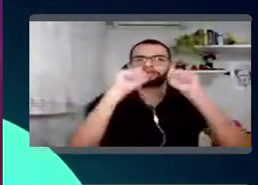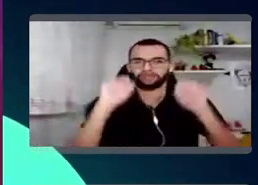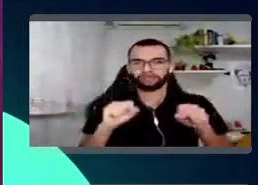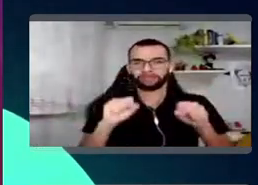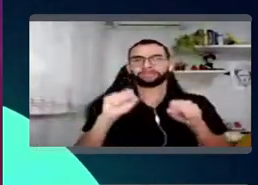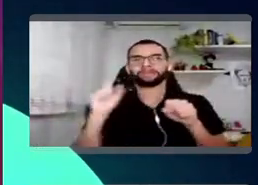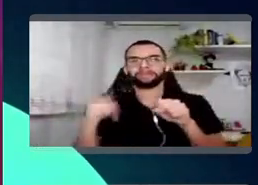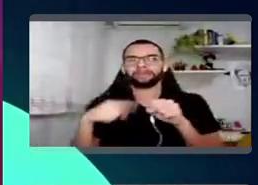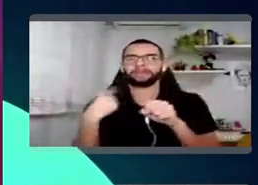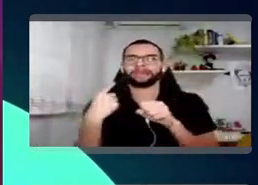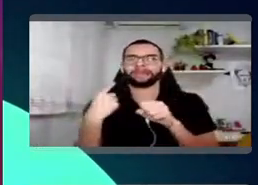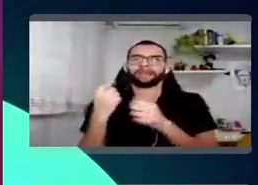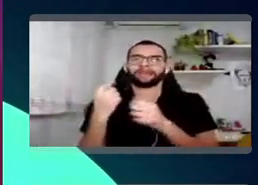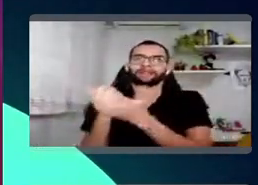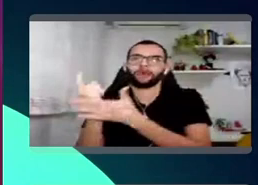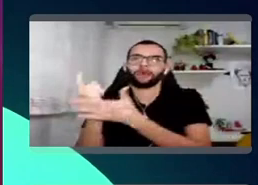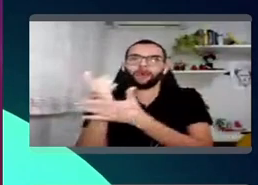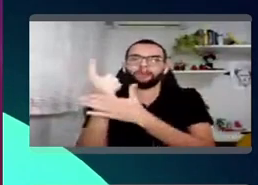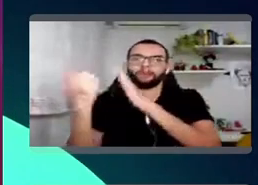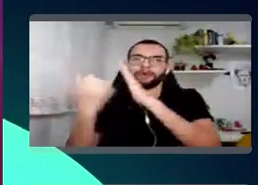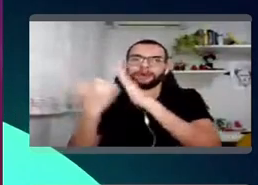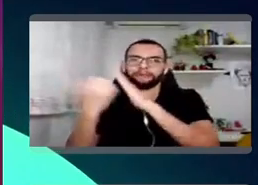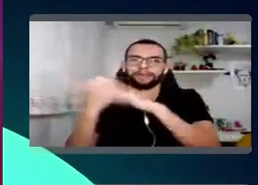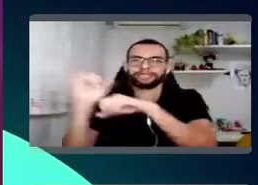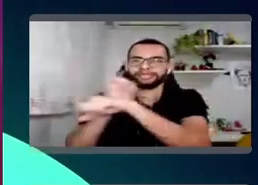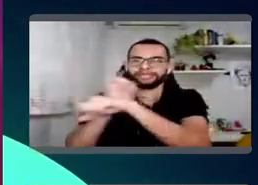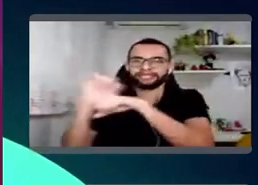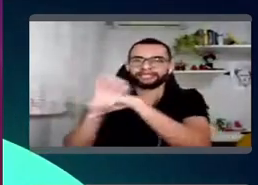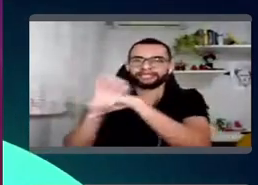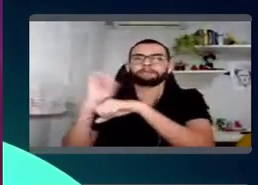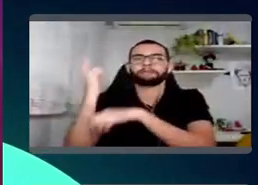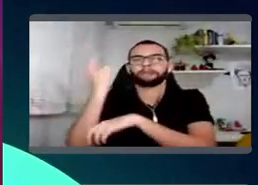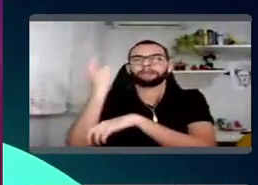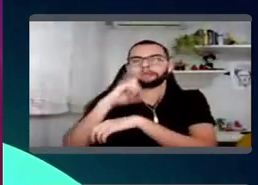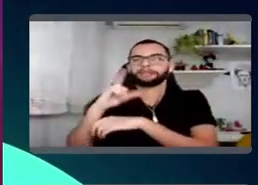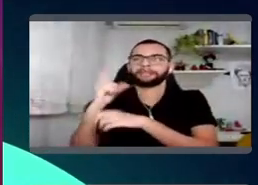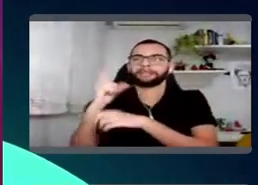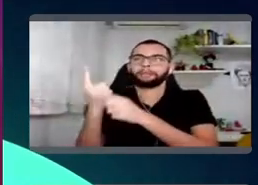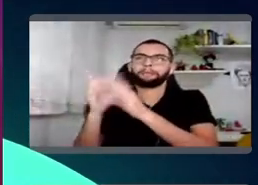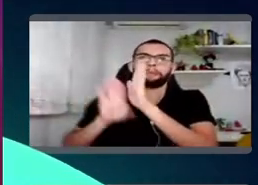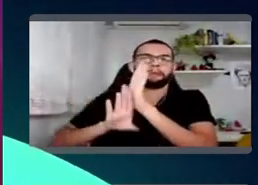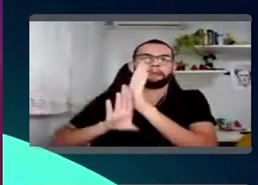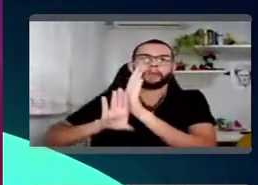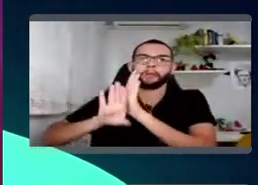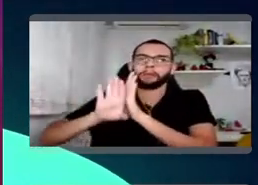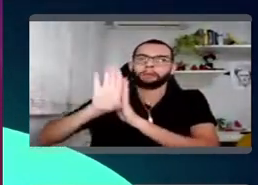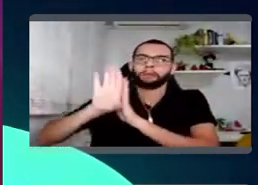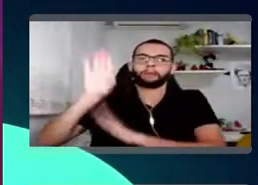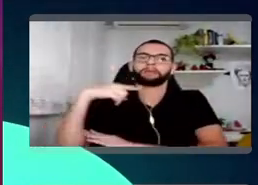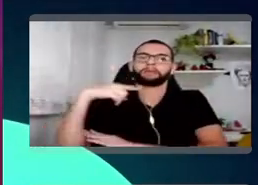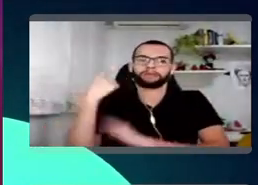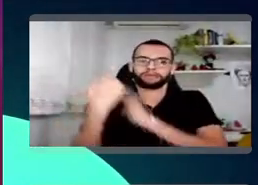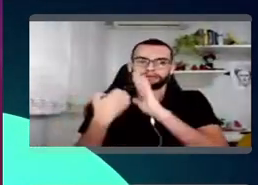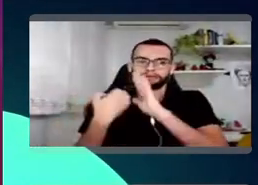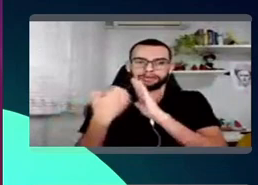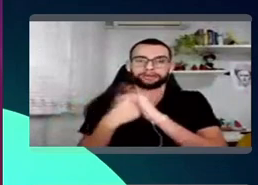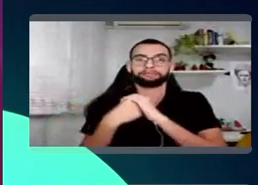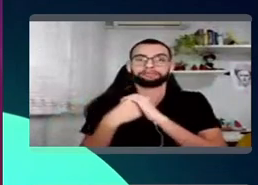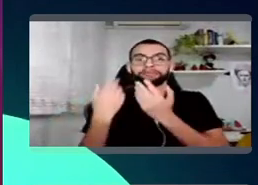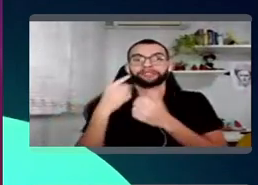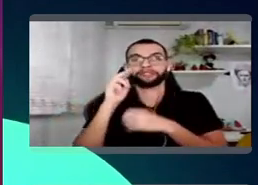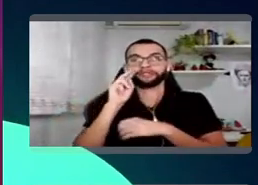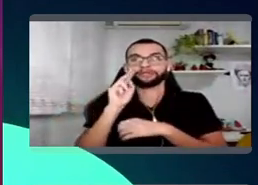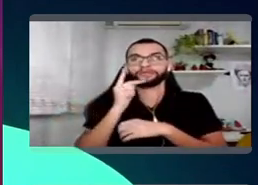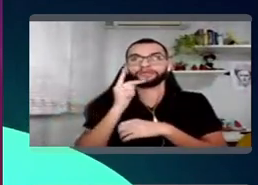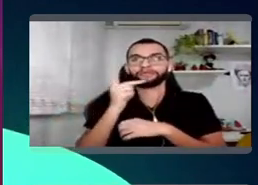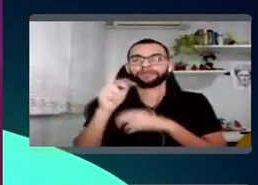aquisições estratégicas que a gente fez aí recentemente, que potencializam cada vez mais o nosso negócio. E quando a fala de futuro, a gente tem